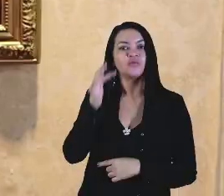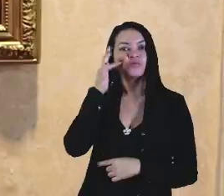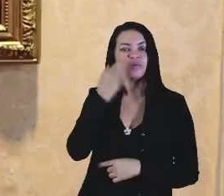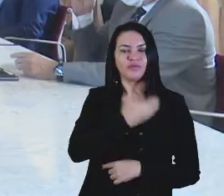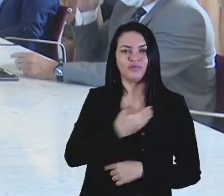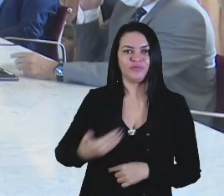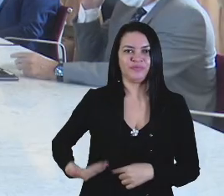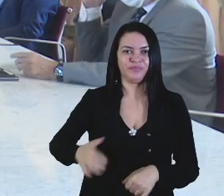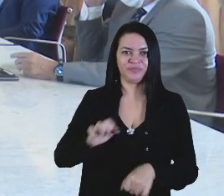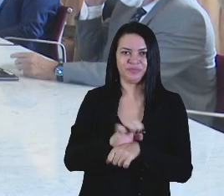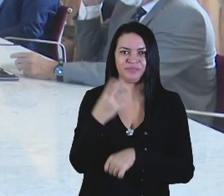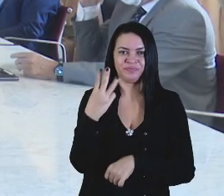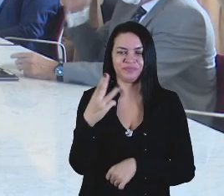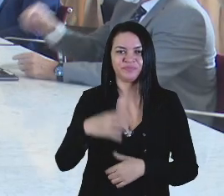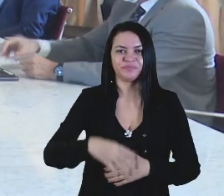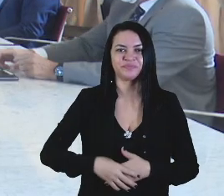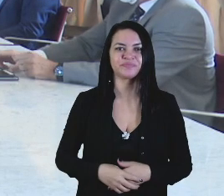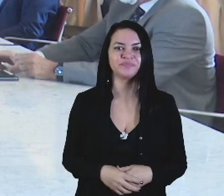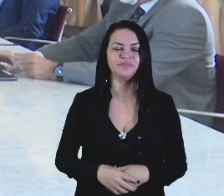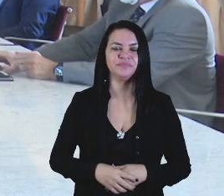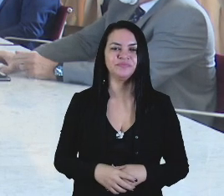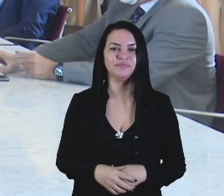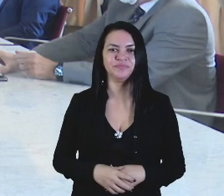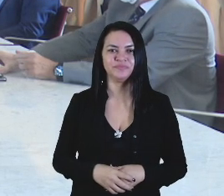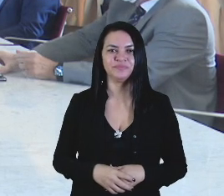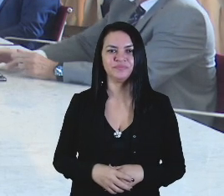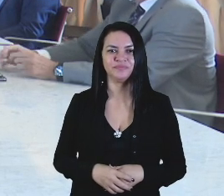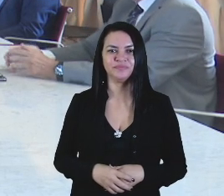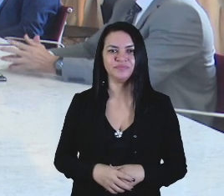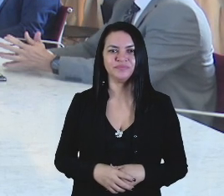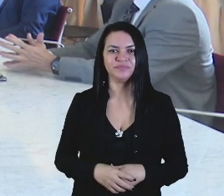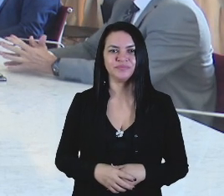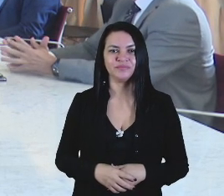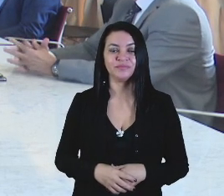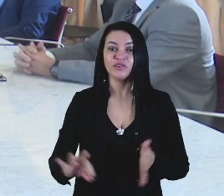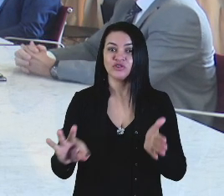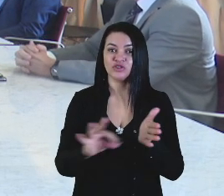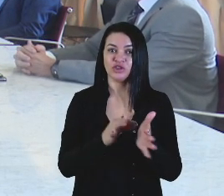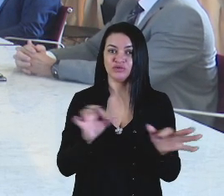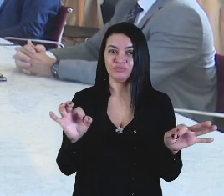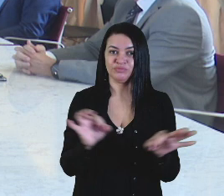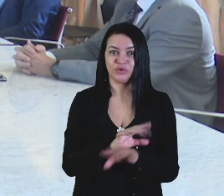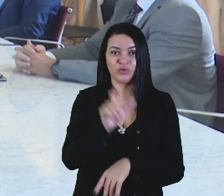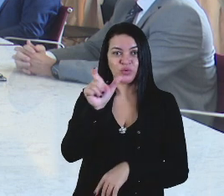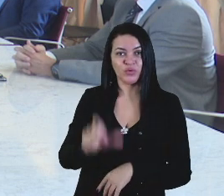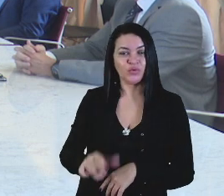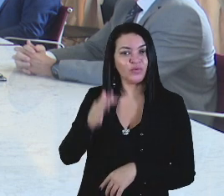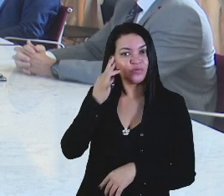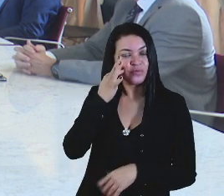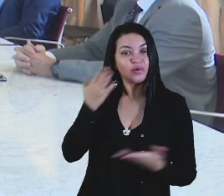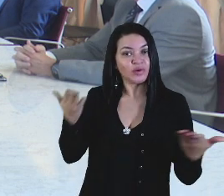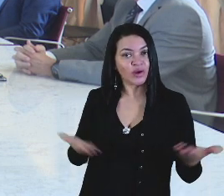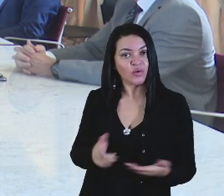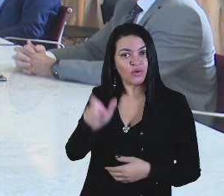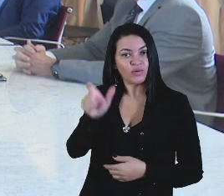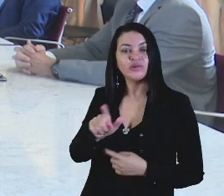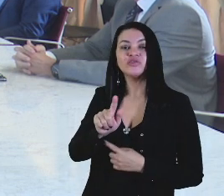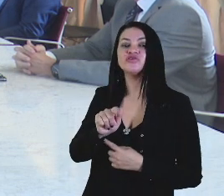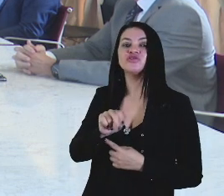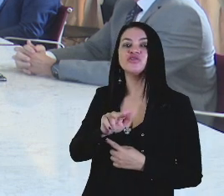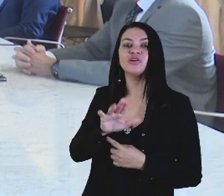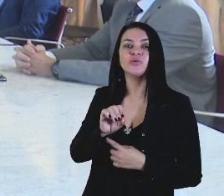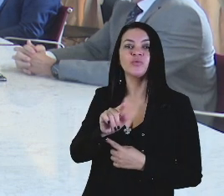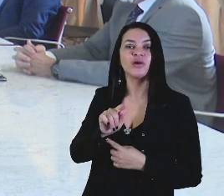Dino, governador do Estado do Maranhão. Assinam, assinado pelo governador. E agora assinam o senhor Diego